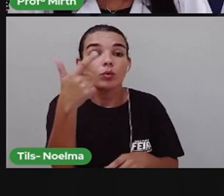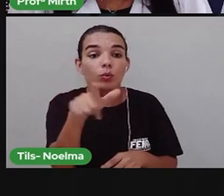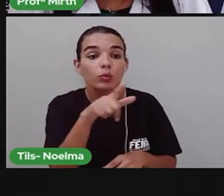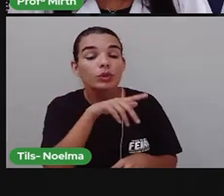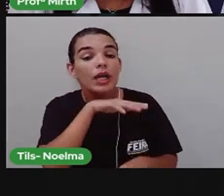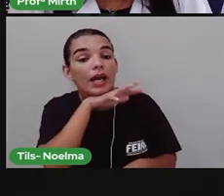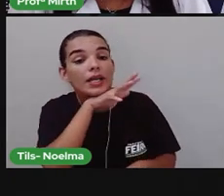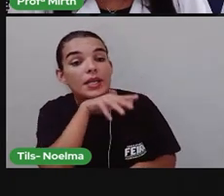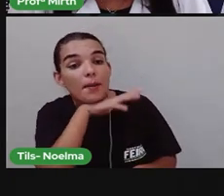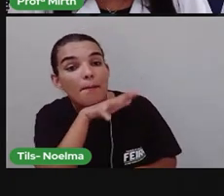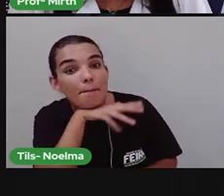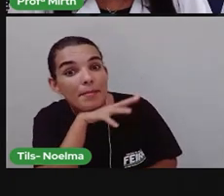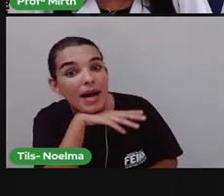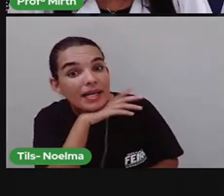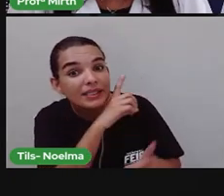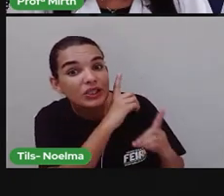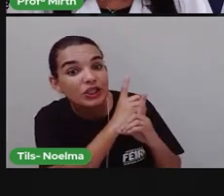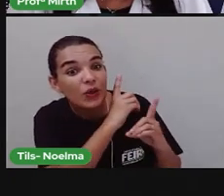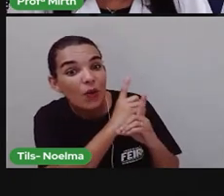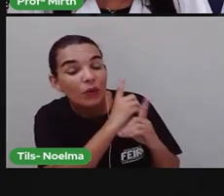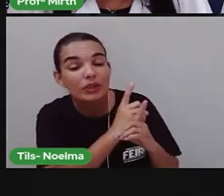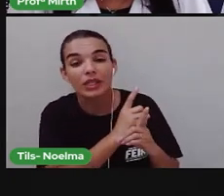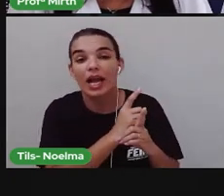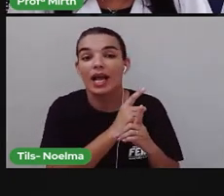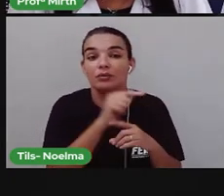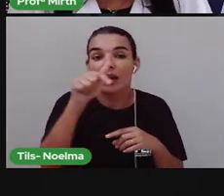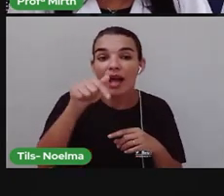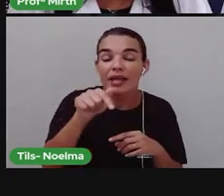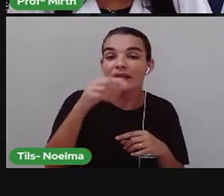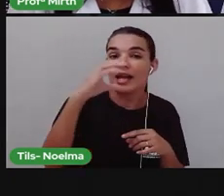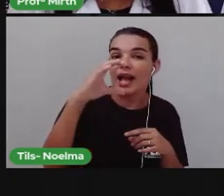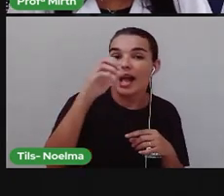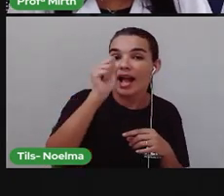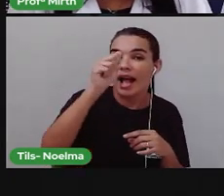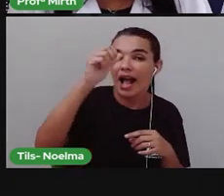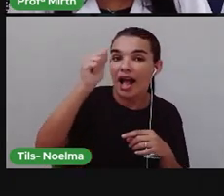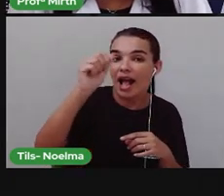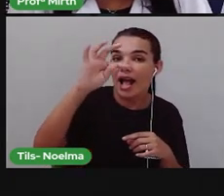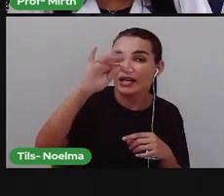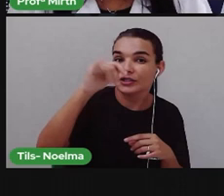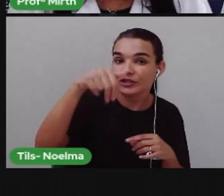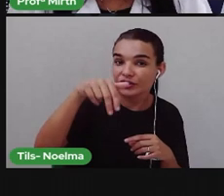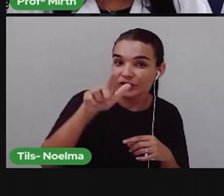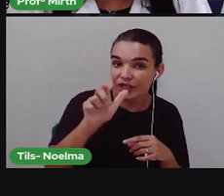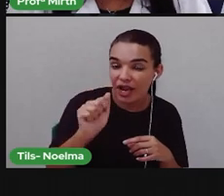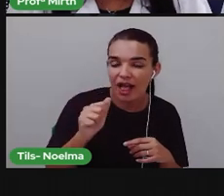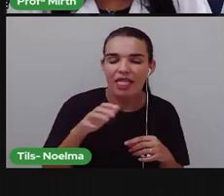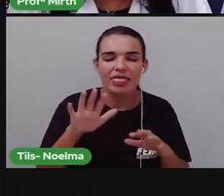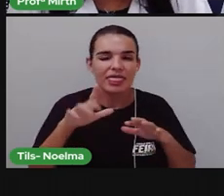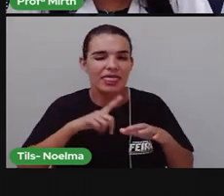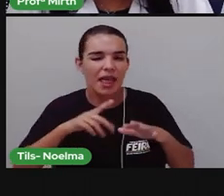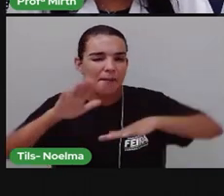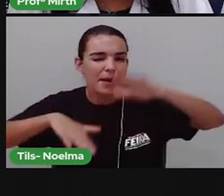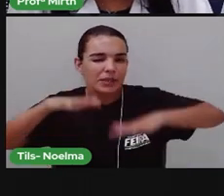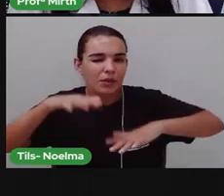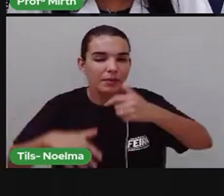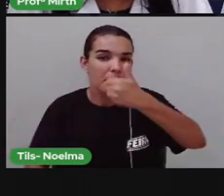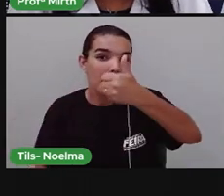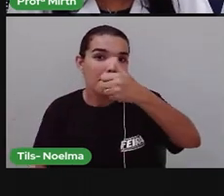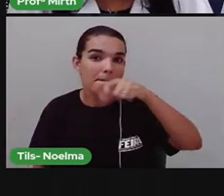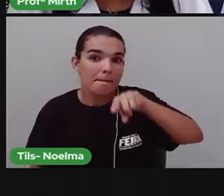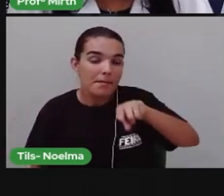na caatinga É composta de répteis É... Sendo a maioria cobras e lagartos No total Existe aproximadamente 1.500